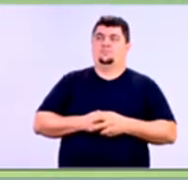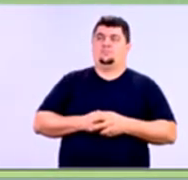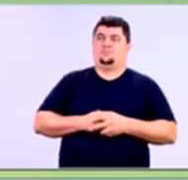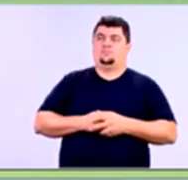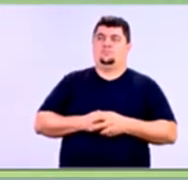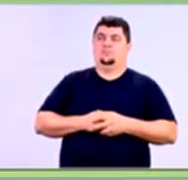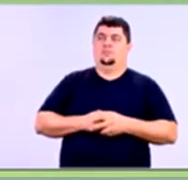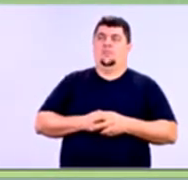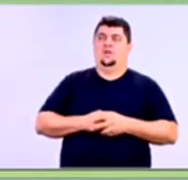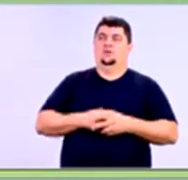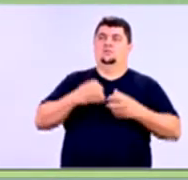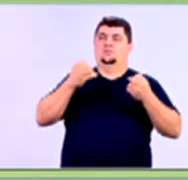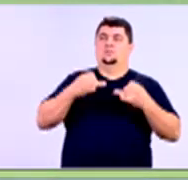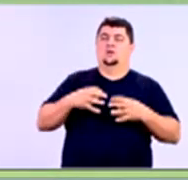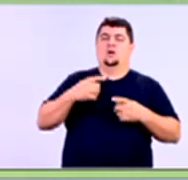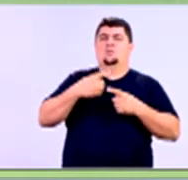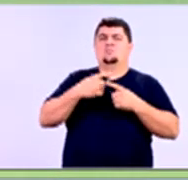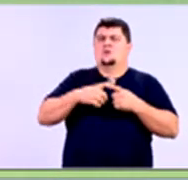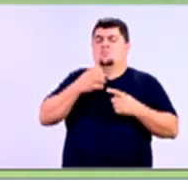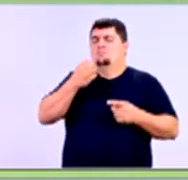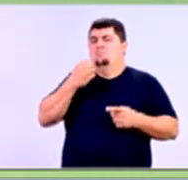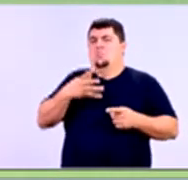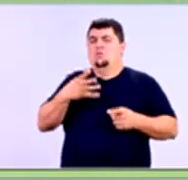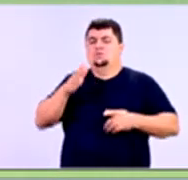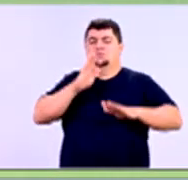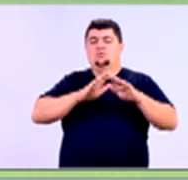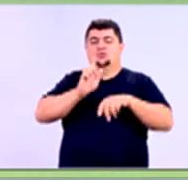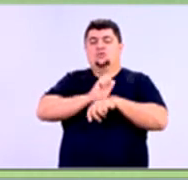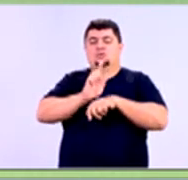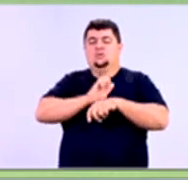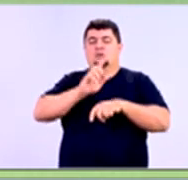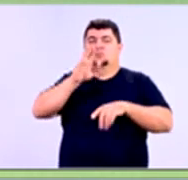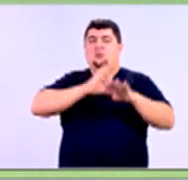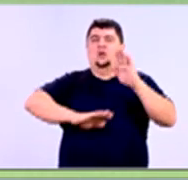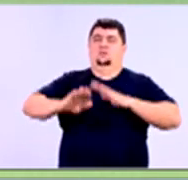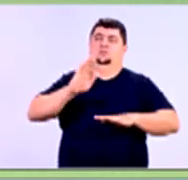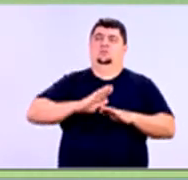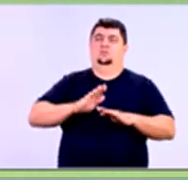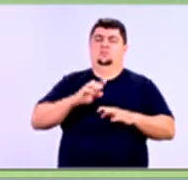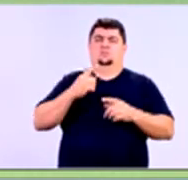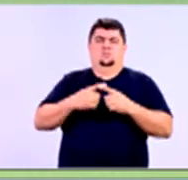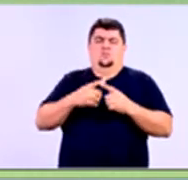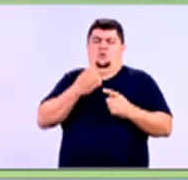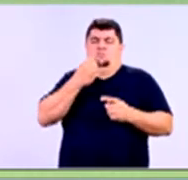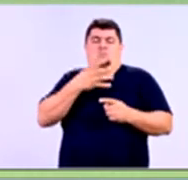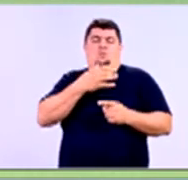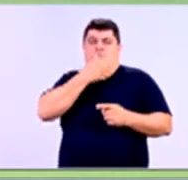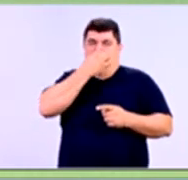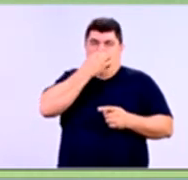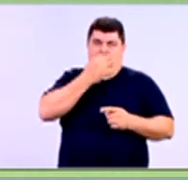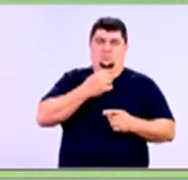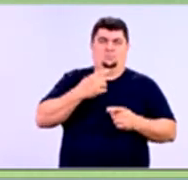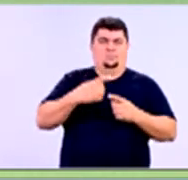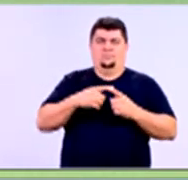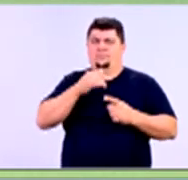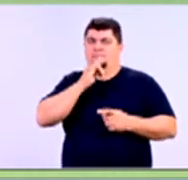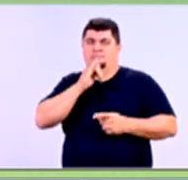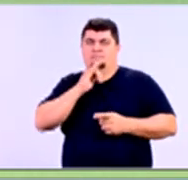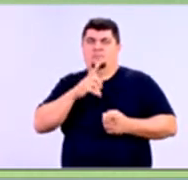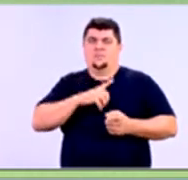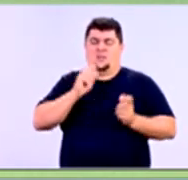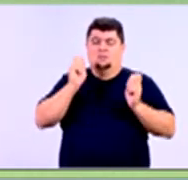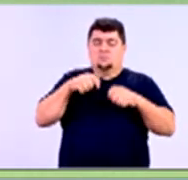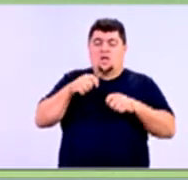a gente falou das vantagens de gerenciar risco. Qual a vantagem de gerenciar risco? Quando você pode